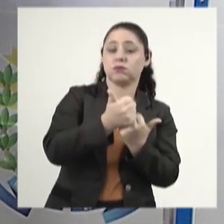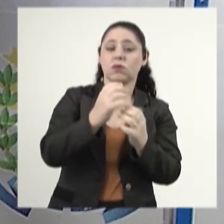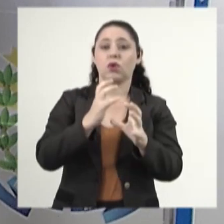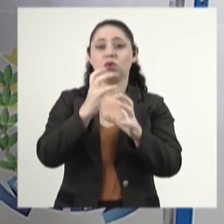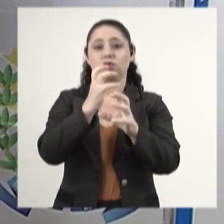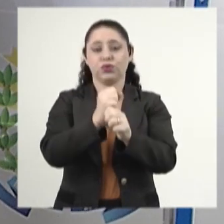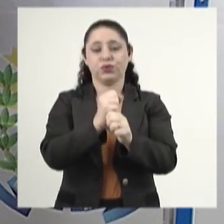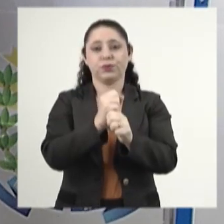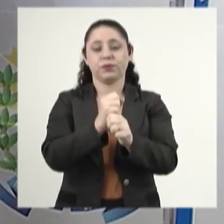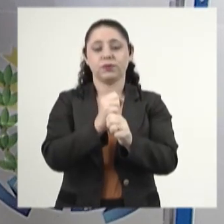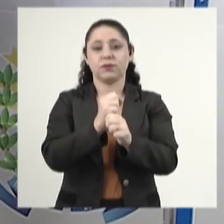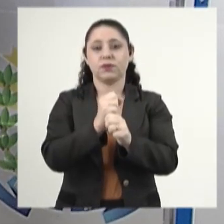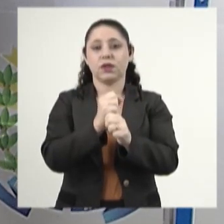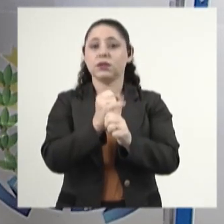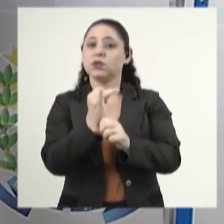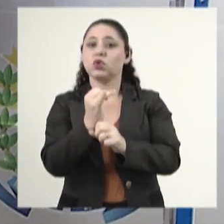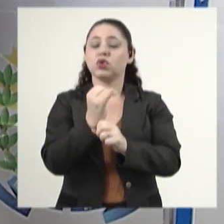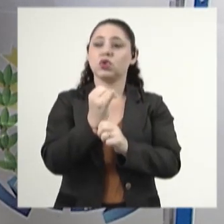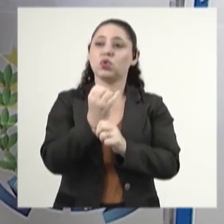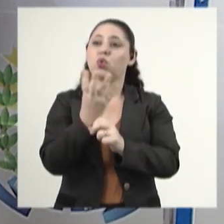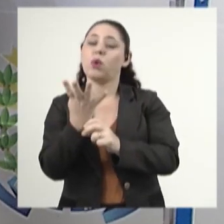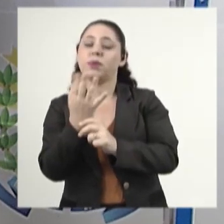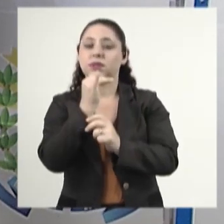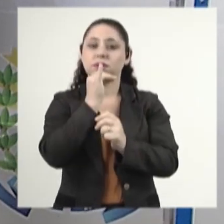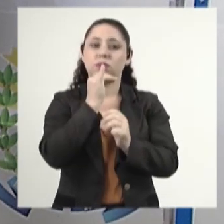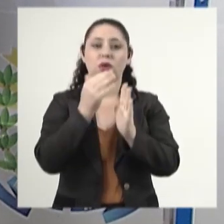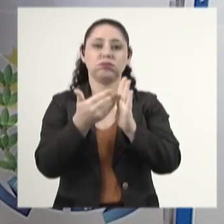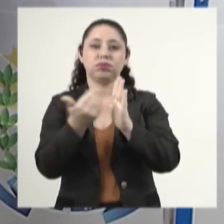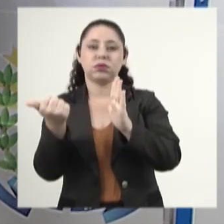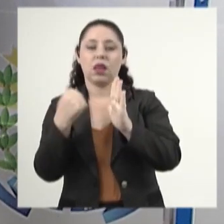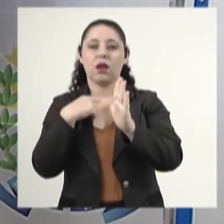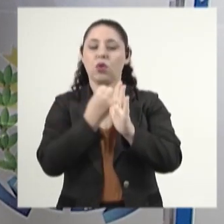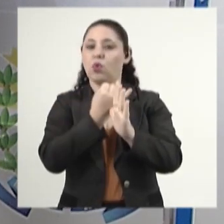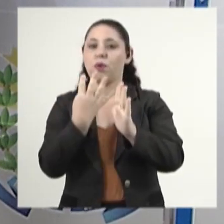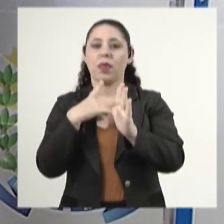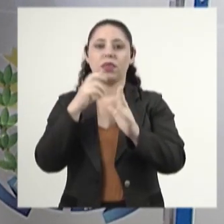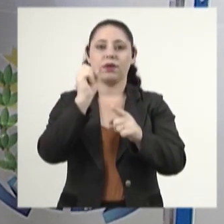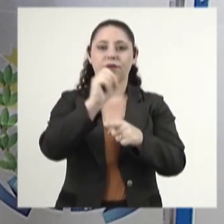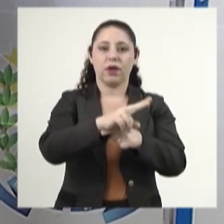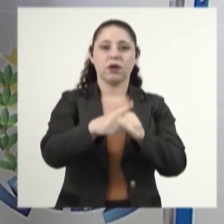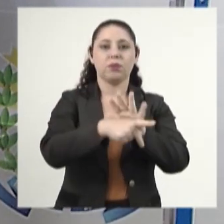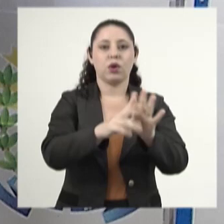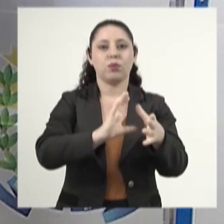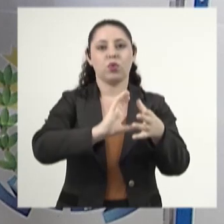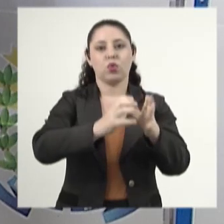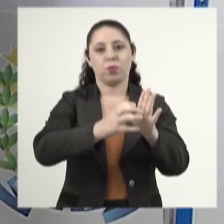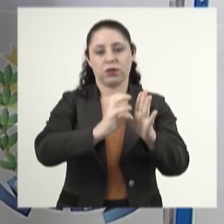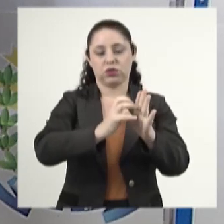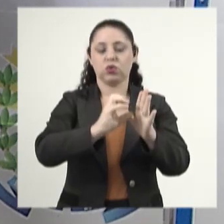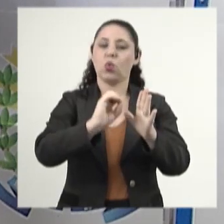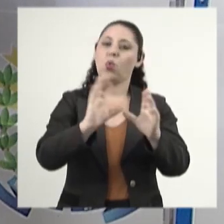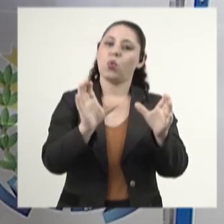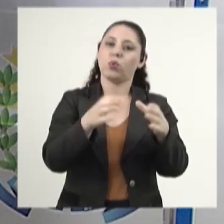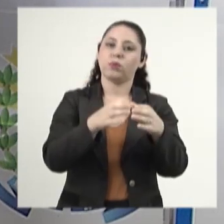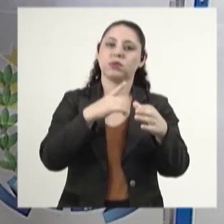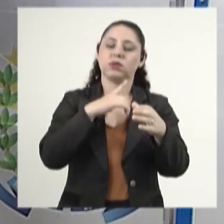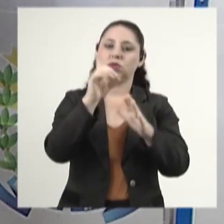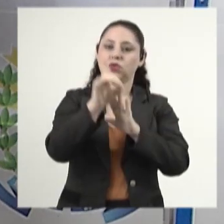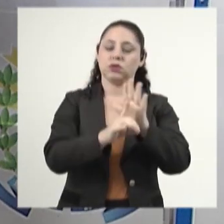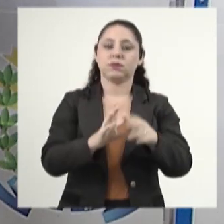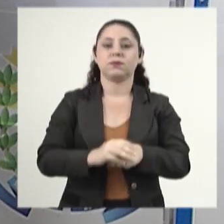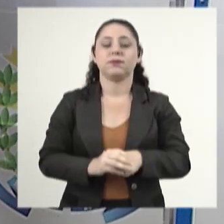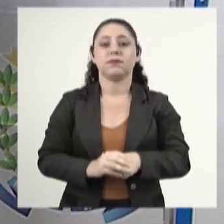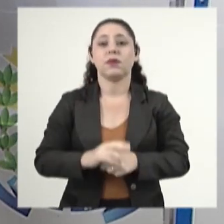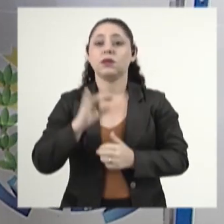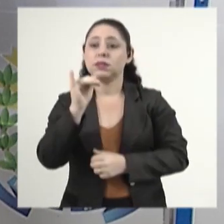feito o cálculo. Ficando o número inteiro, se desconsidera o resto, é a vaga que o partido ou bancada tem direito. Caso